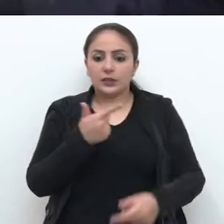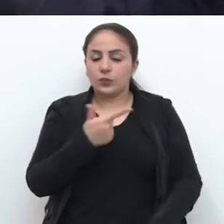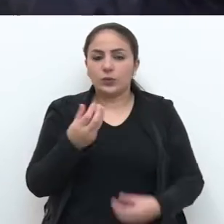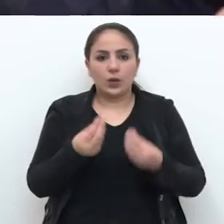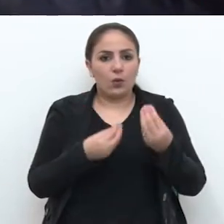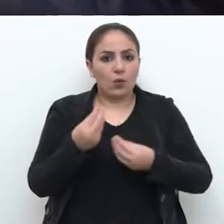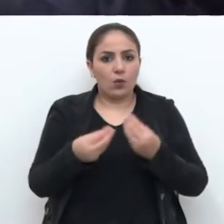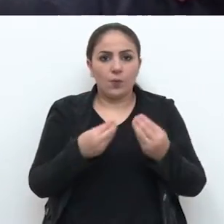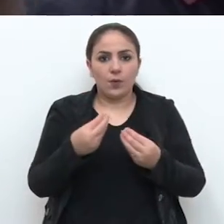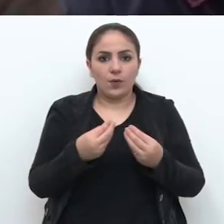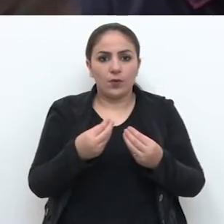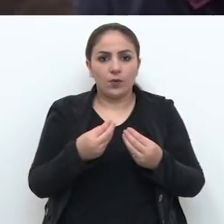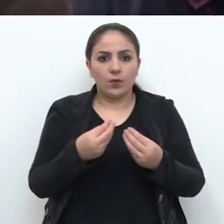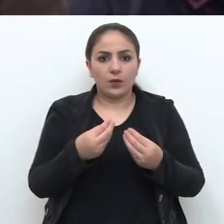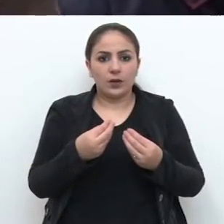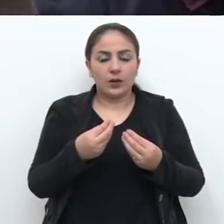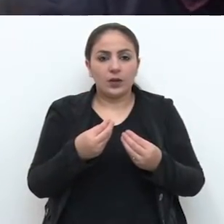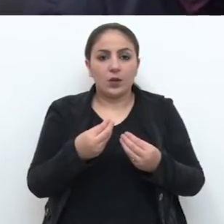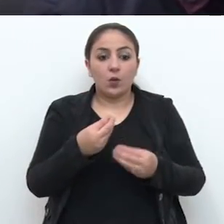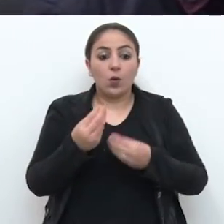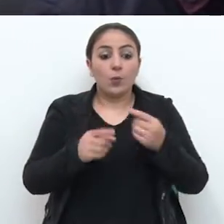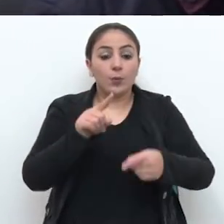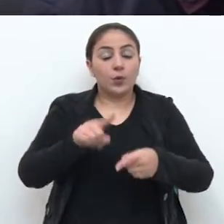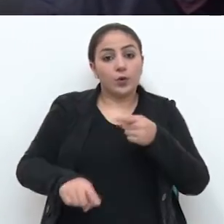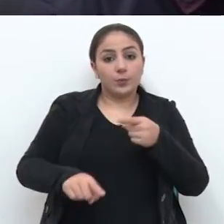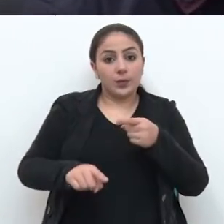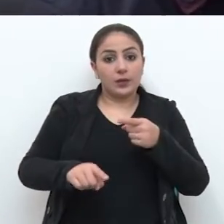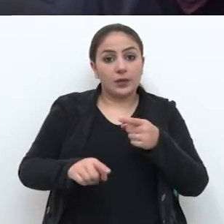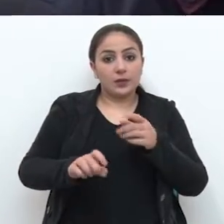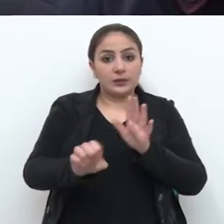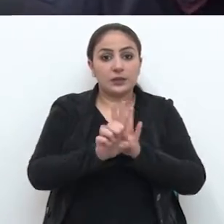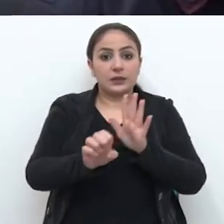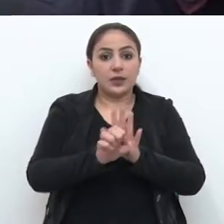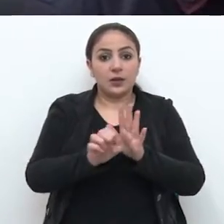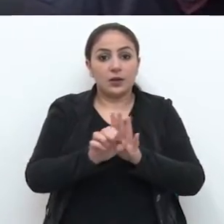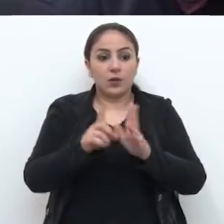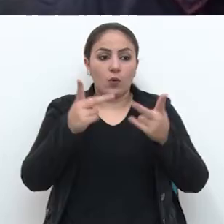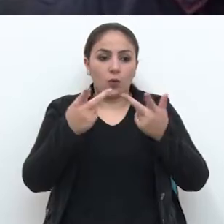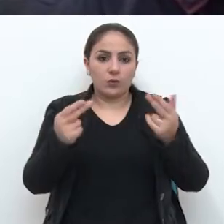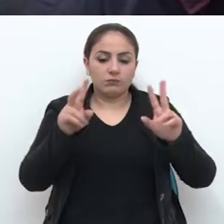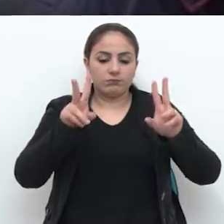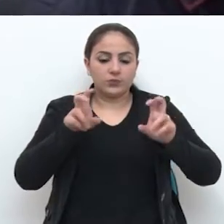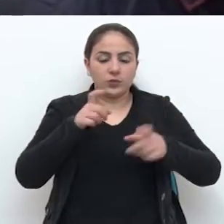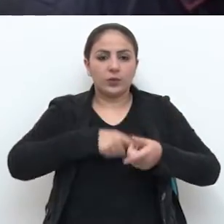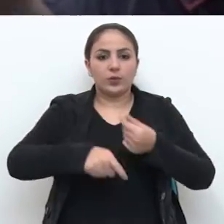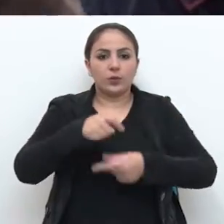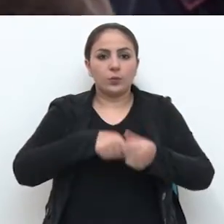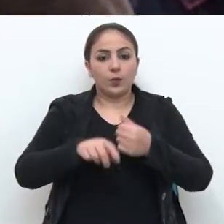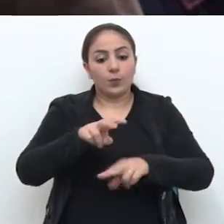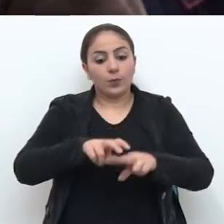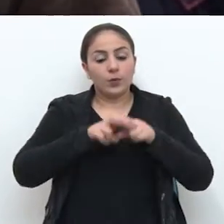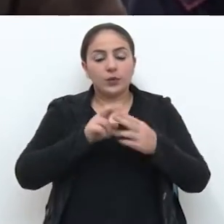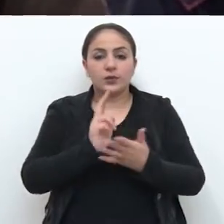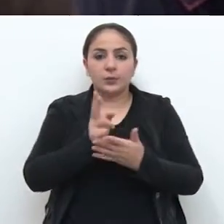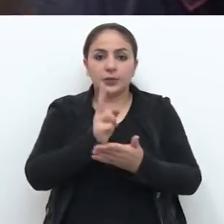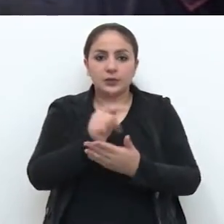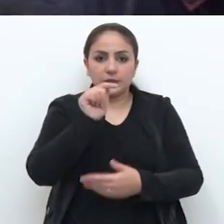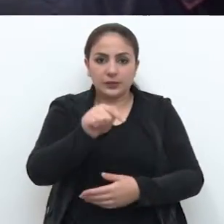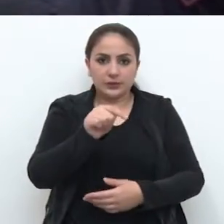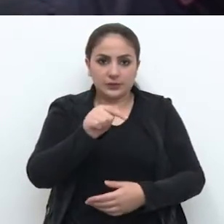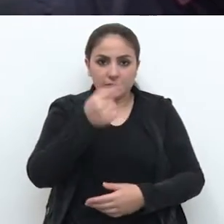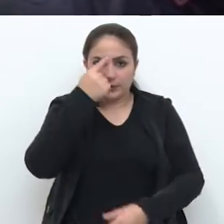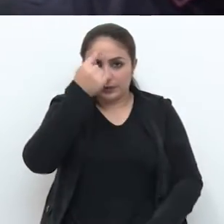afirma que não há possibilidade de intervenção estatal, e no caso estão sendo um ato público, em matéria econômica. Por isso, mantendo